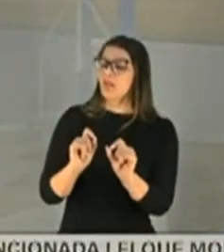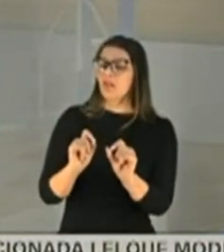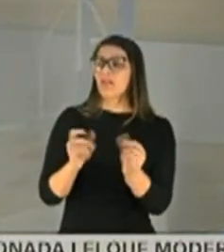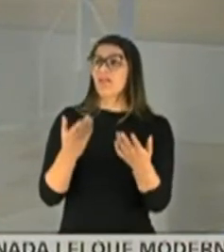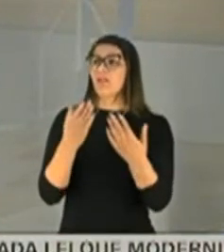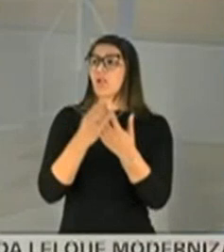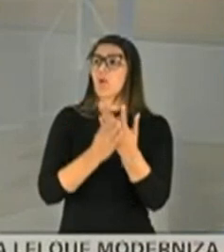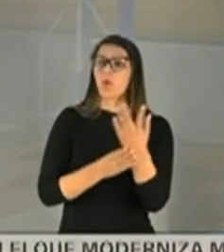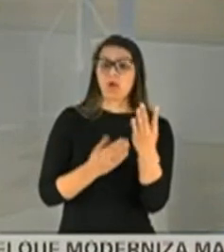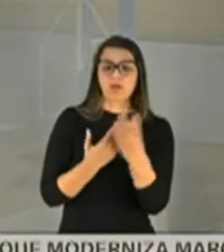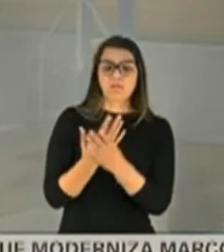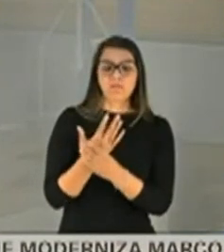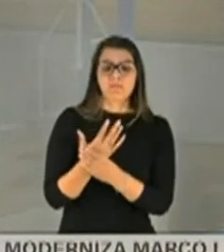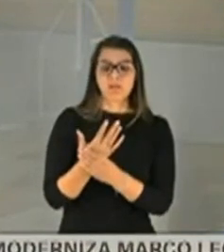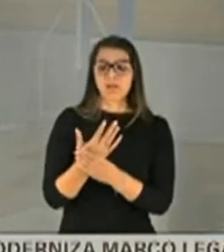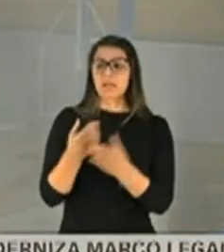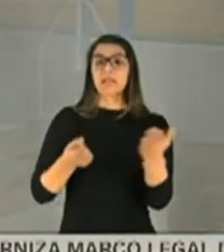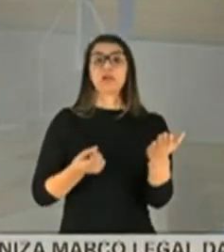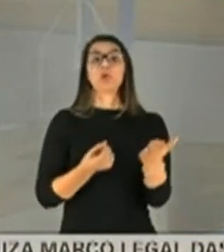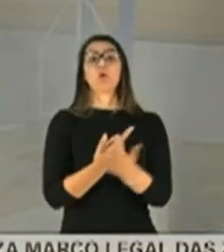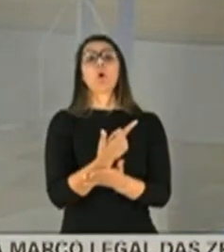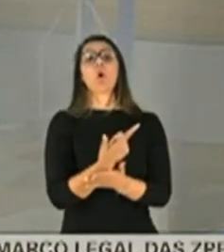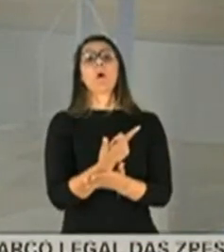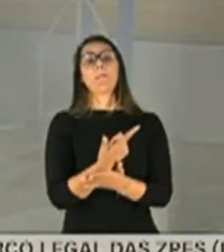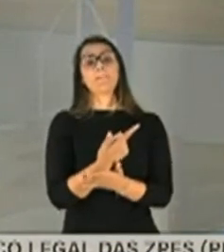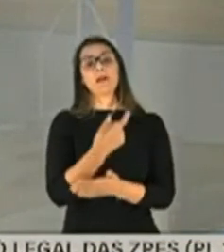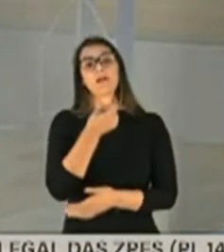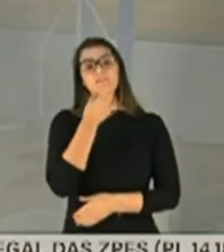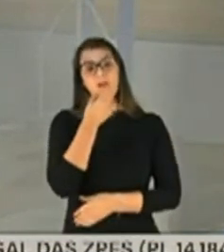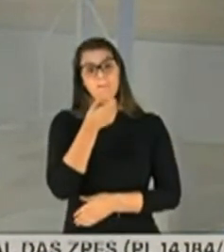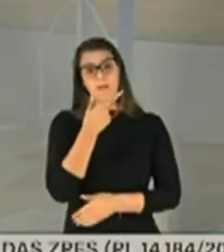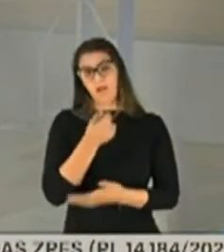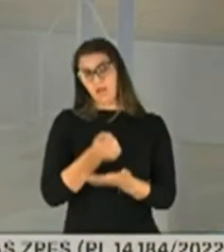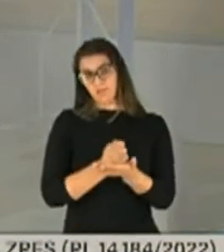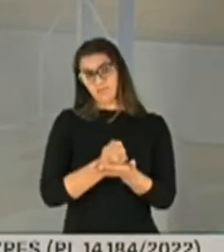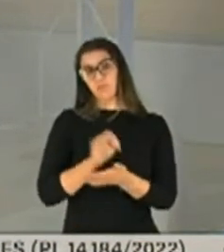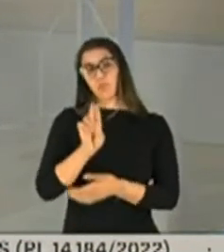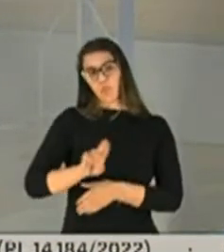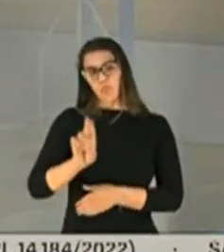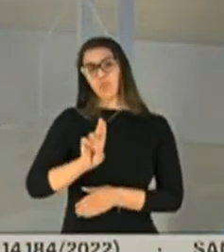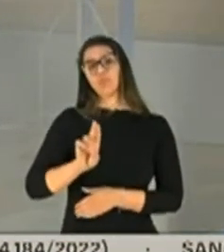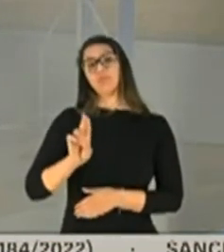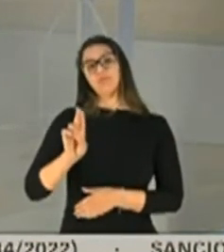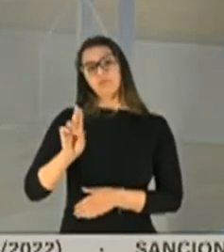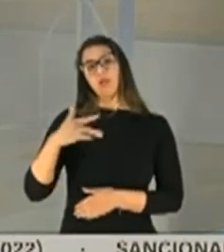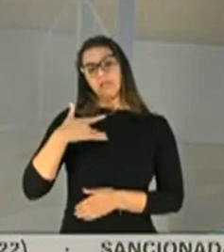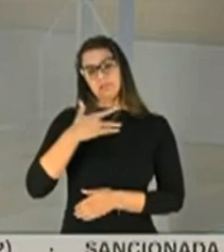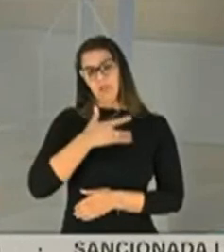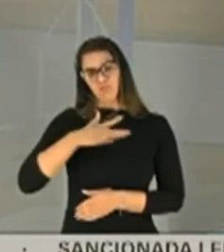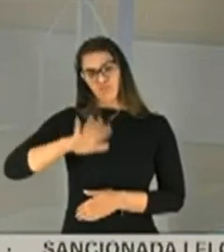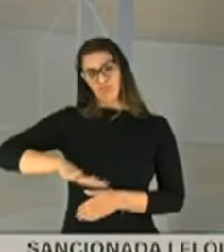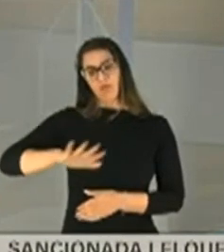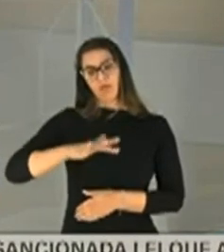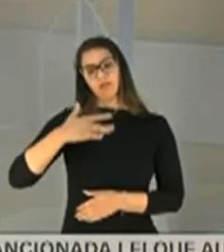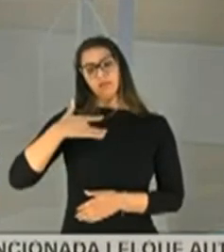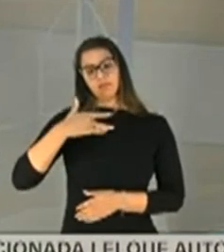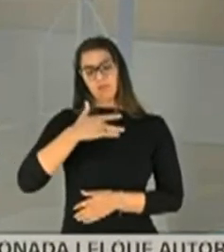luva... É a luva que compra na farmácia. De uso de saúde, na área da saúde. Ele falou que nunca tinha